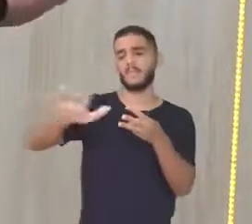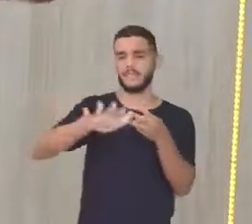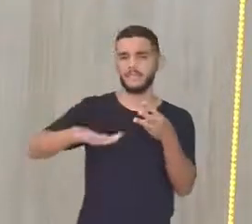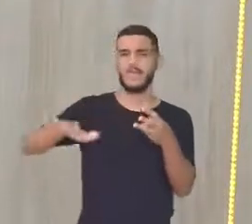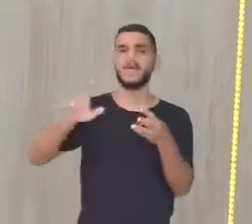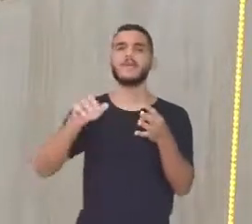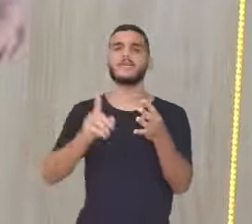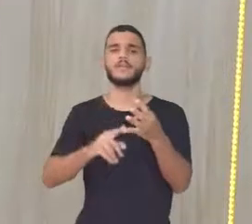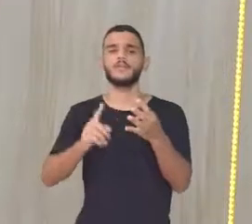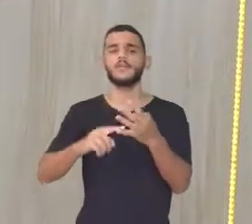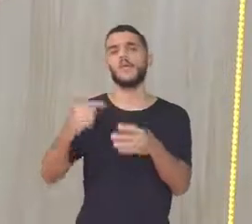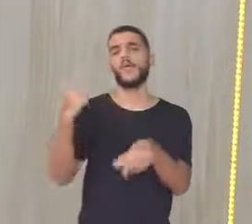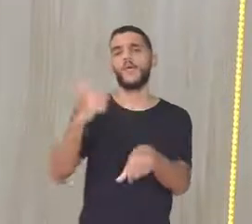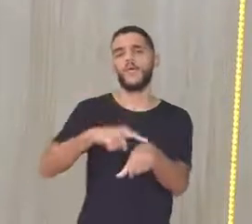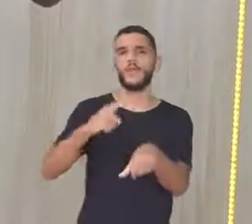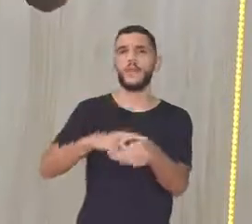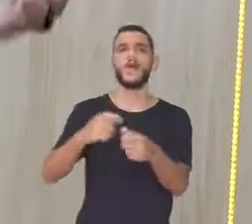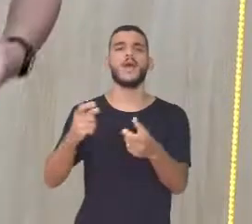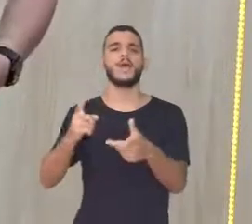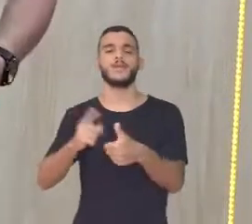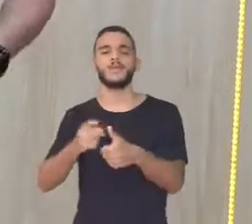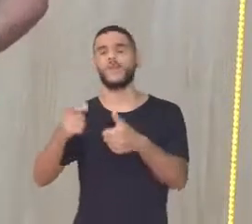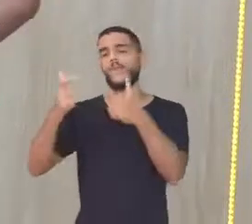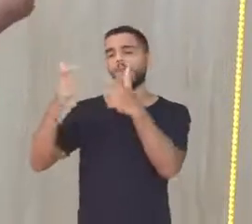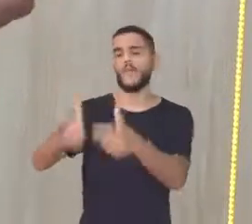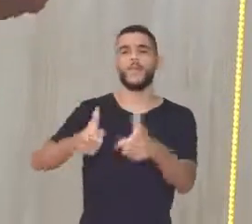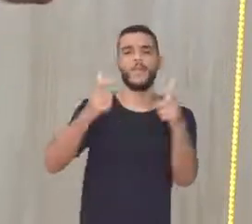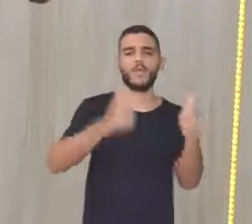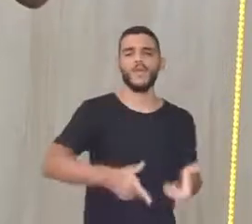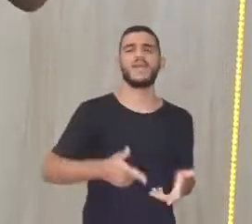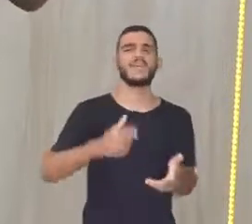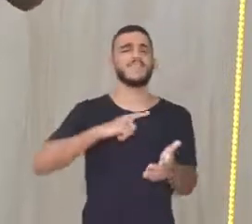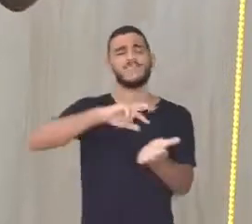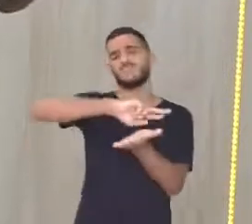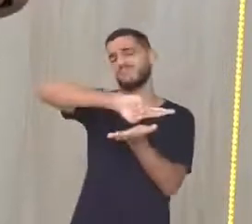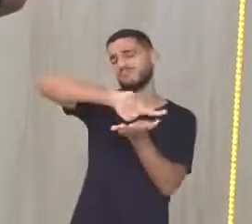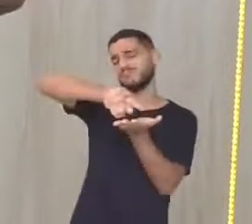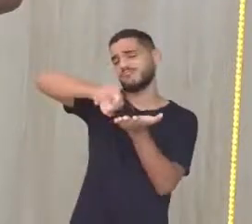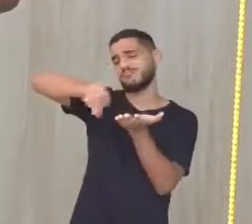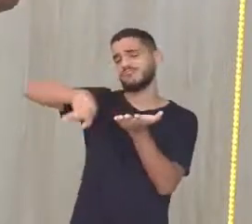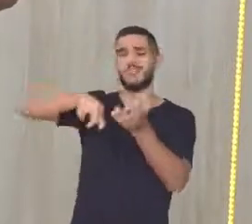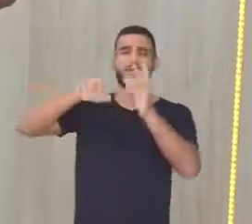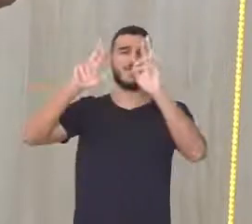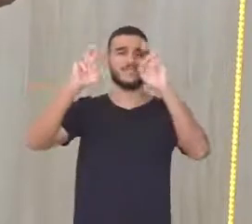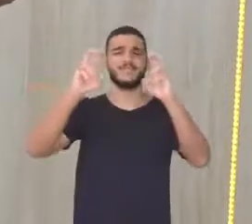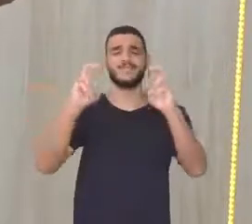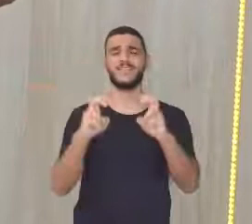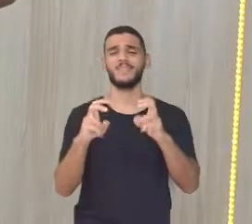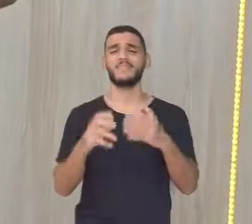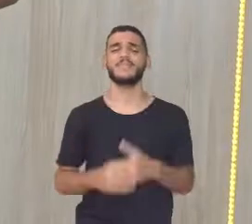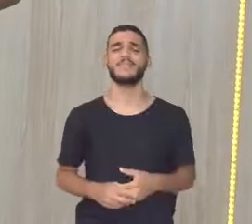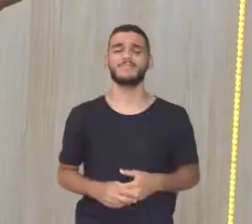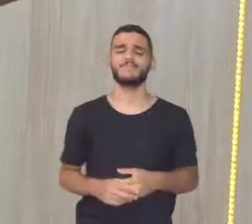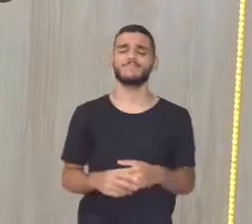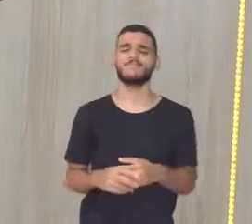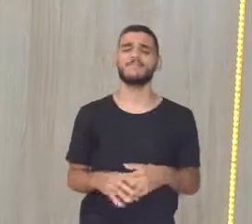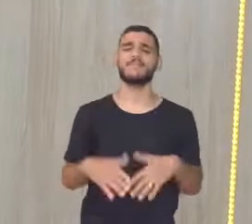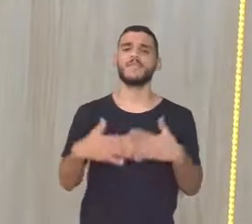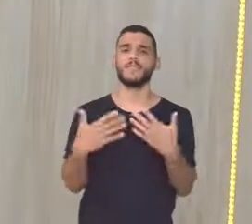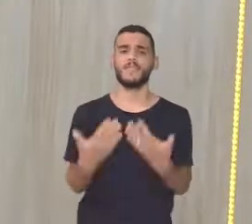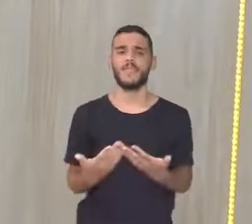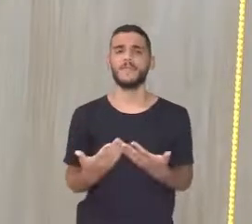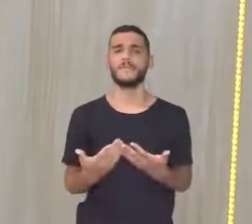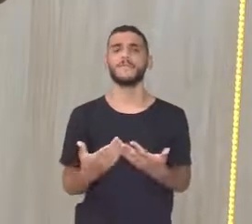Fusos horários Localização geográfica Tem uma série de temas da geografia, né Que é a parte da